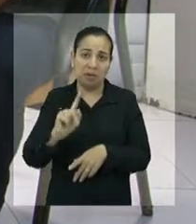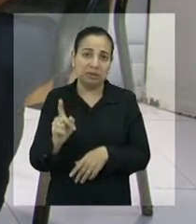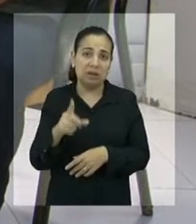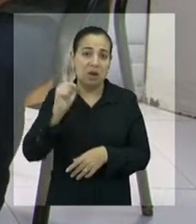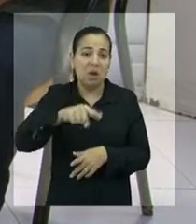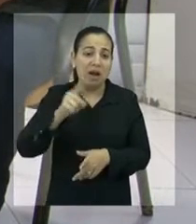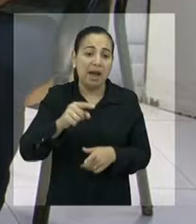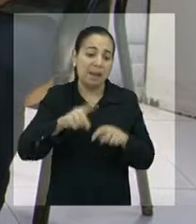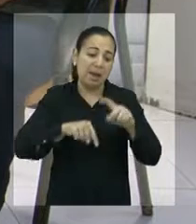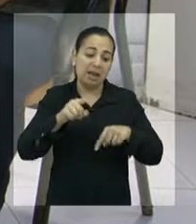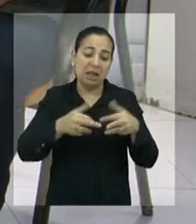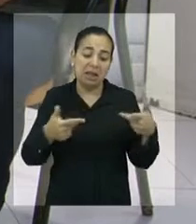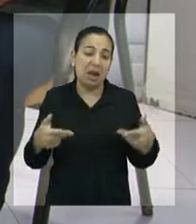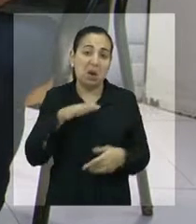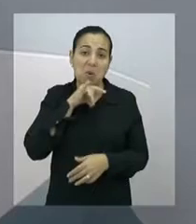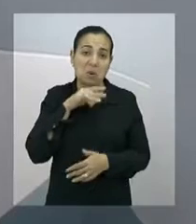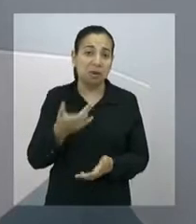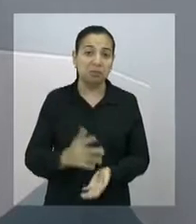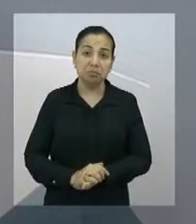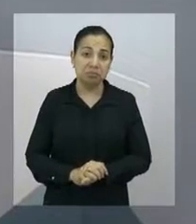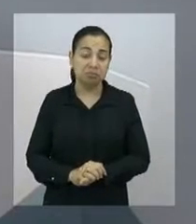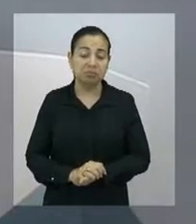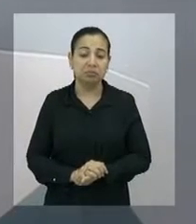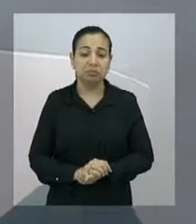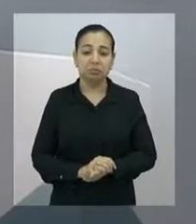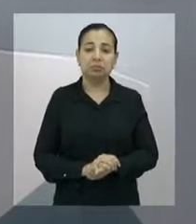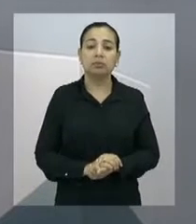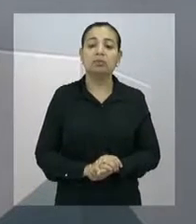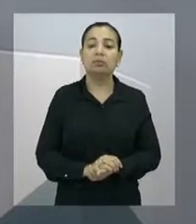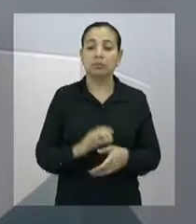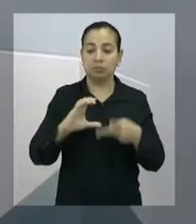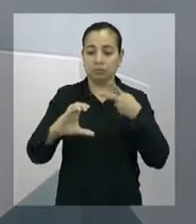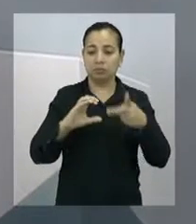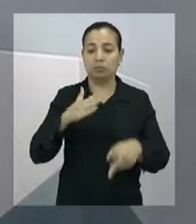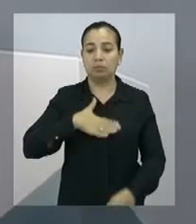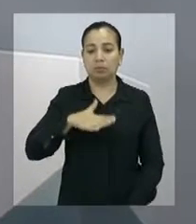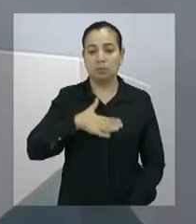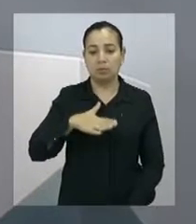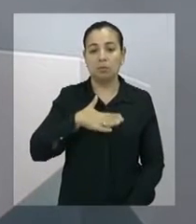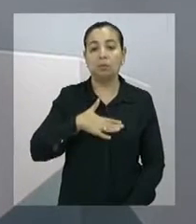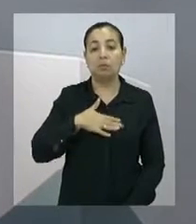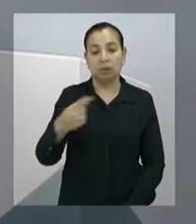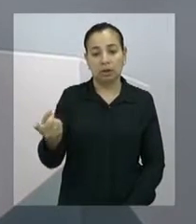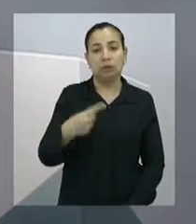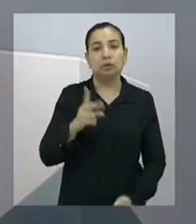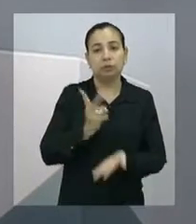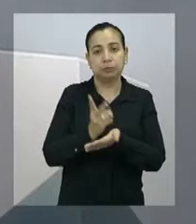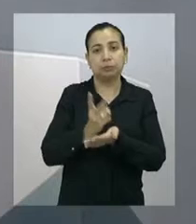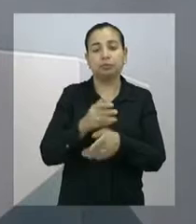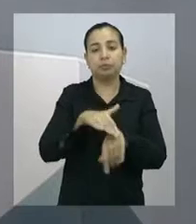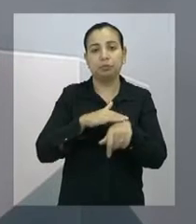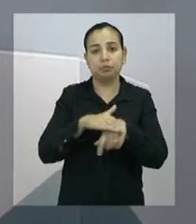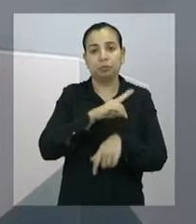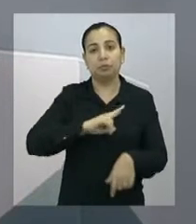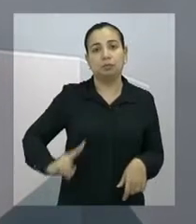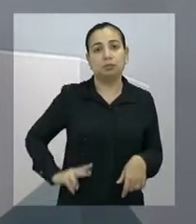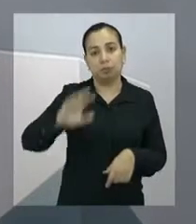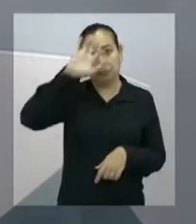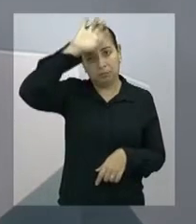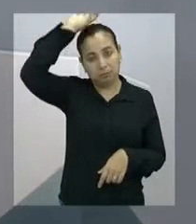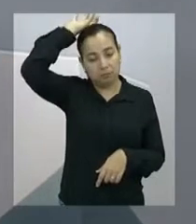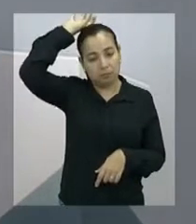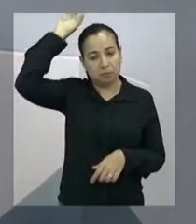desta maneira. Muito bem, plenário da cidade. Vamos fazer um breve intervalo e na volta eu continuo conversando com o vendedor